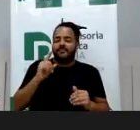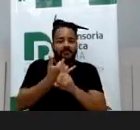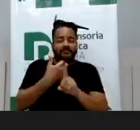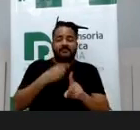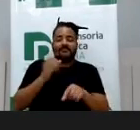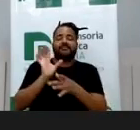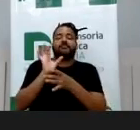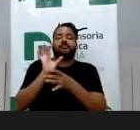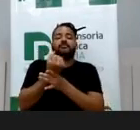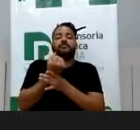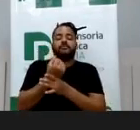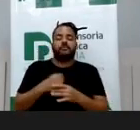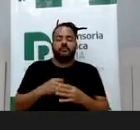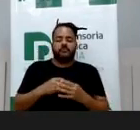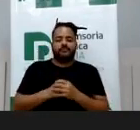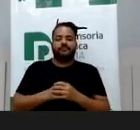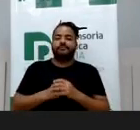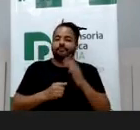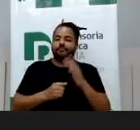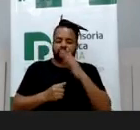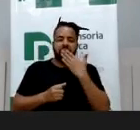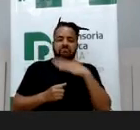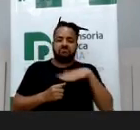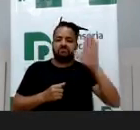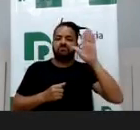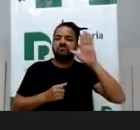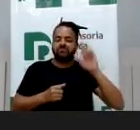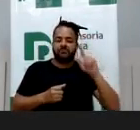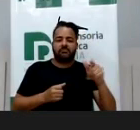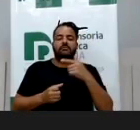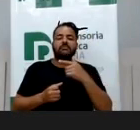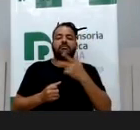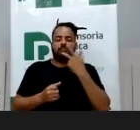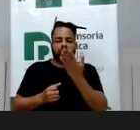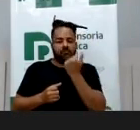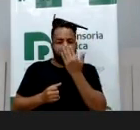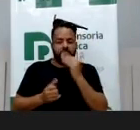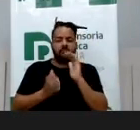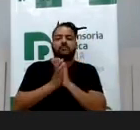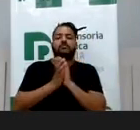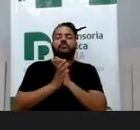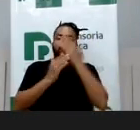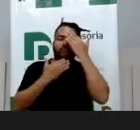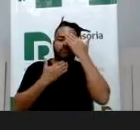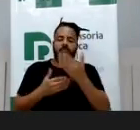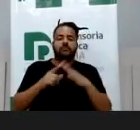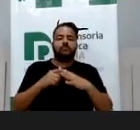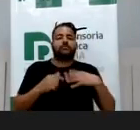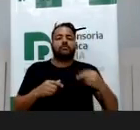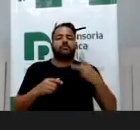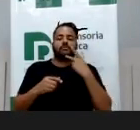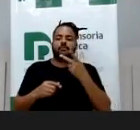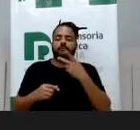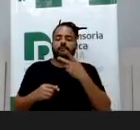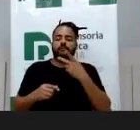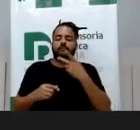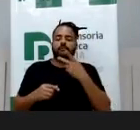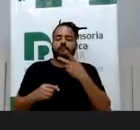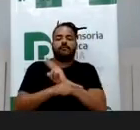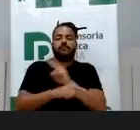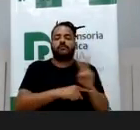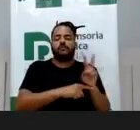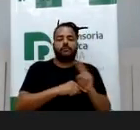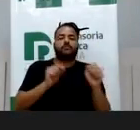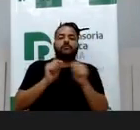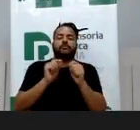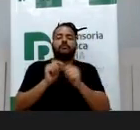Quatro anos. Jura você. Falou do Bahia, agradeceu pela comida, pela cama, pediu pelas pessoas todas e as crianças do mundo e pediu para proteger das pessoas